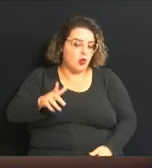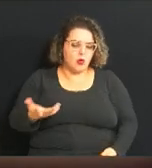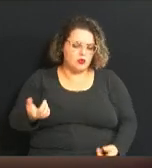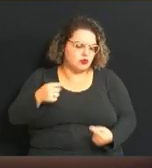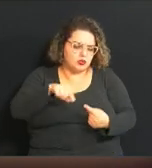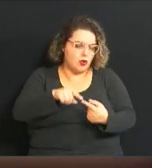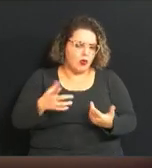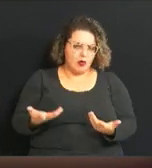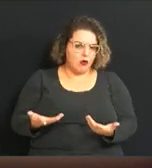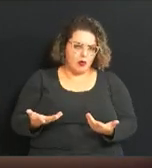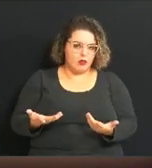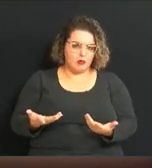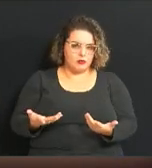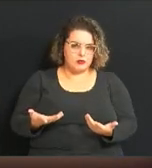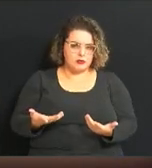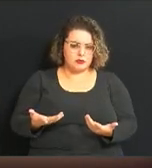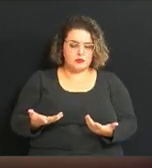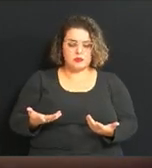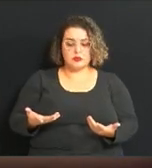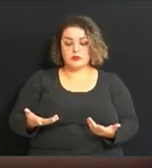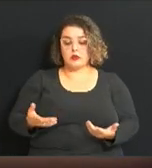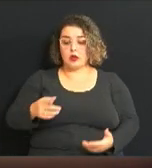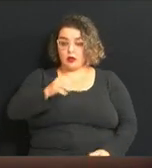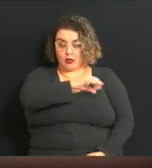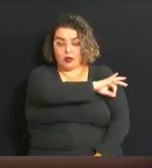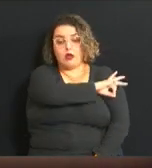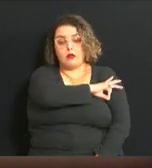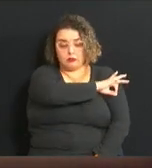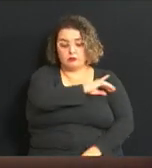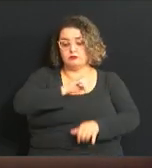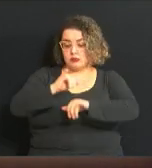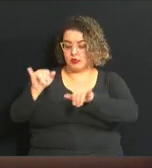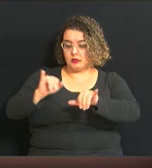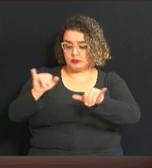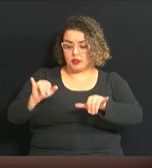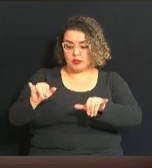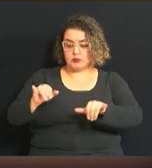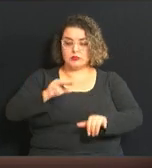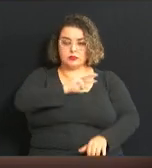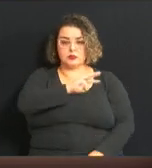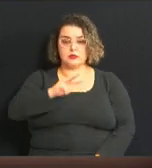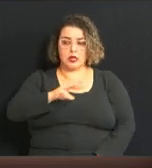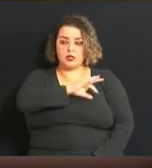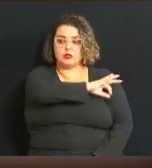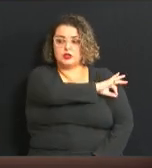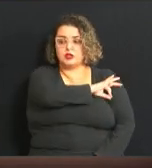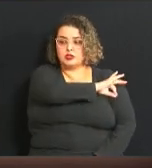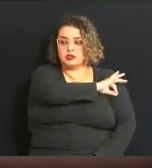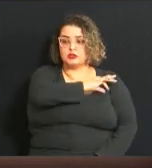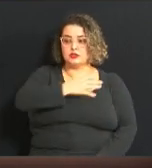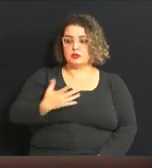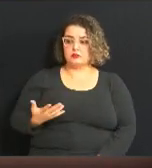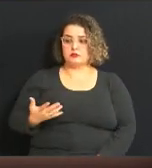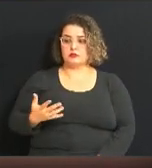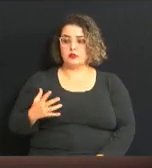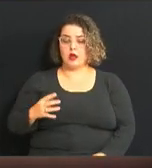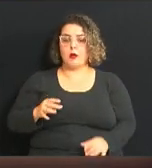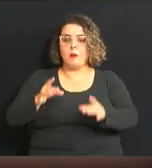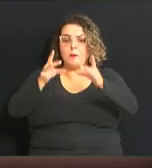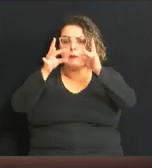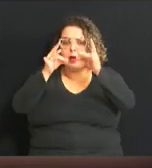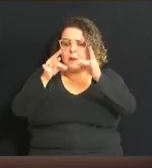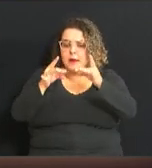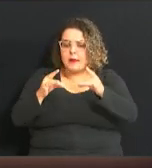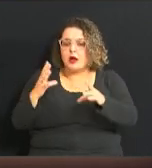quer que a Prefeitura coloque, divulgue num sistema, no site da Prefeitura, os critérios de cálculo do IPTU.